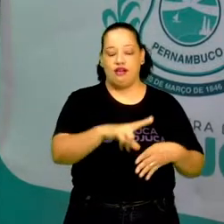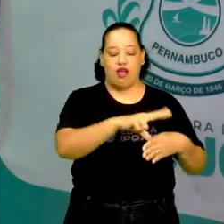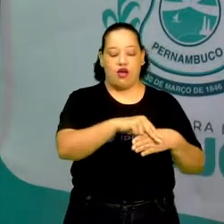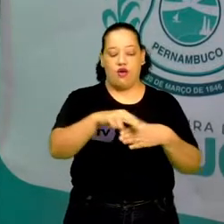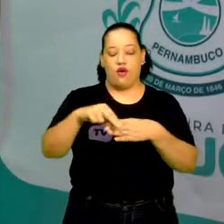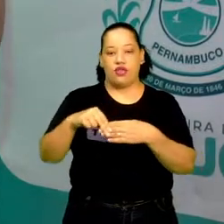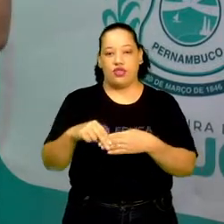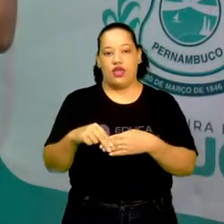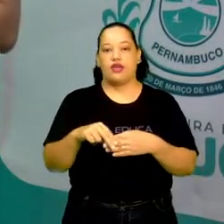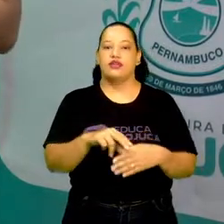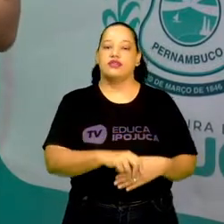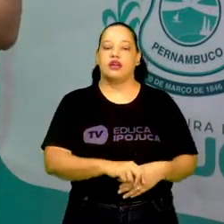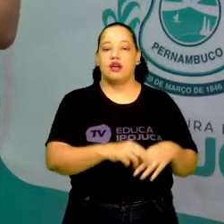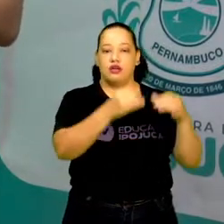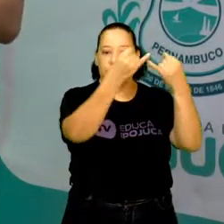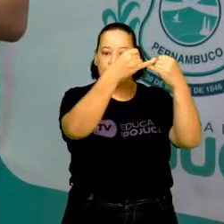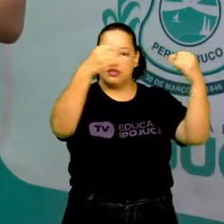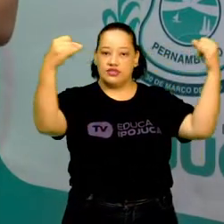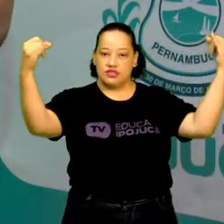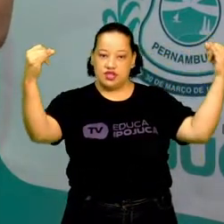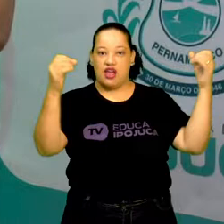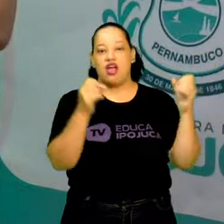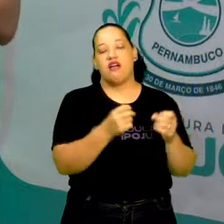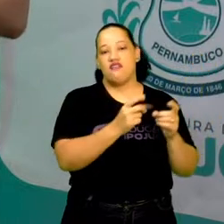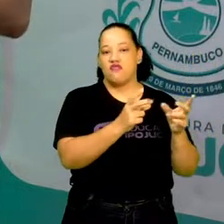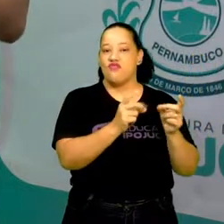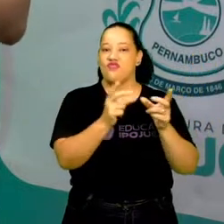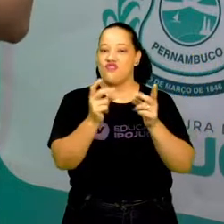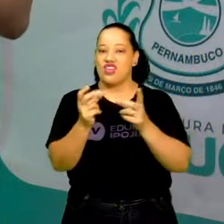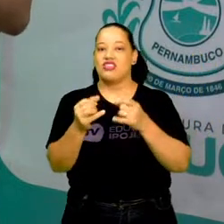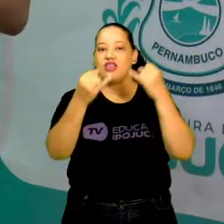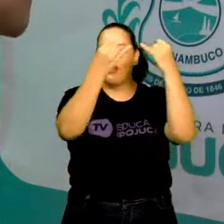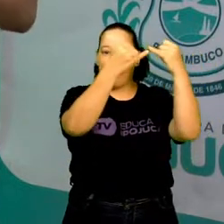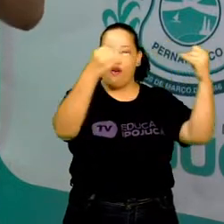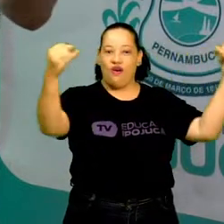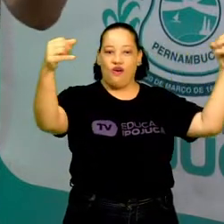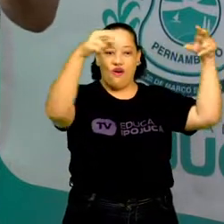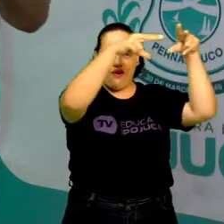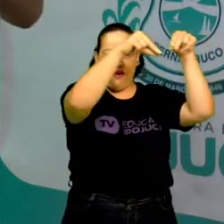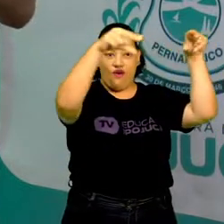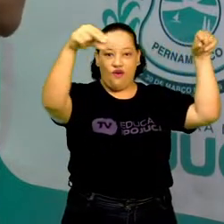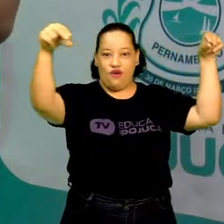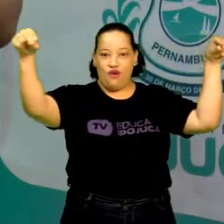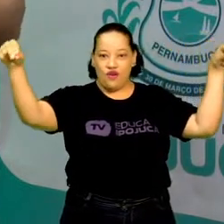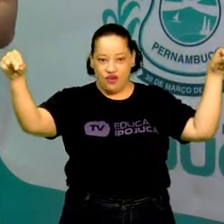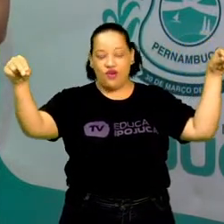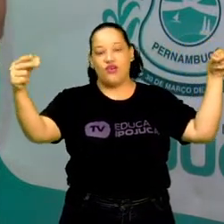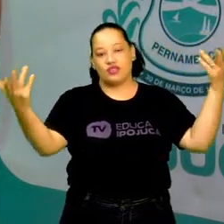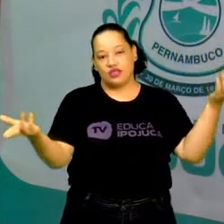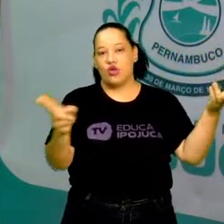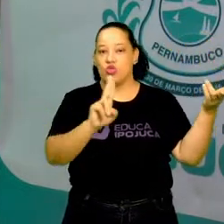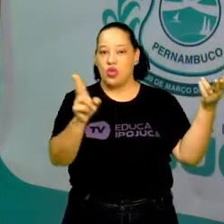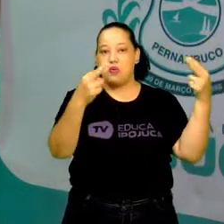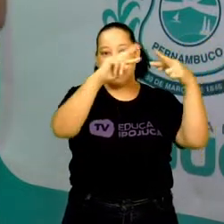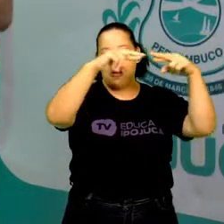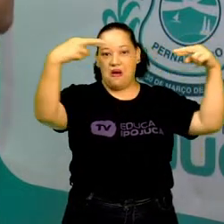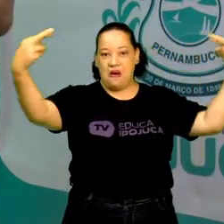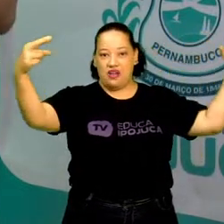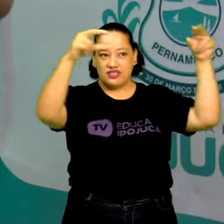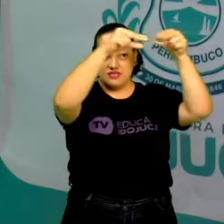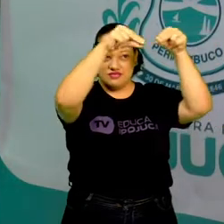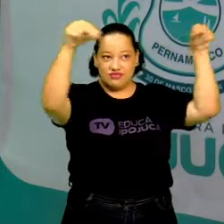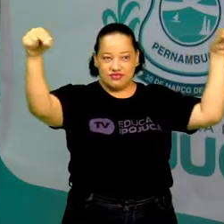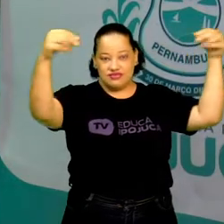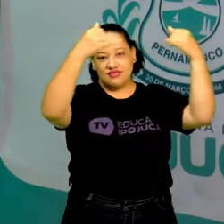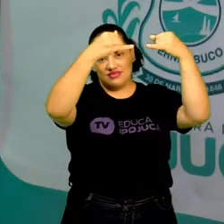Geralmente expostos para a venda pendurados em cordas ou cordéis, por isso da questão do nome, que é a